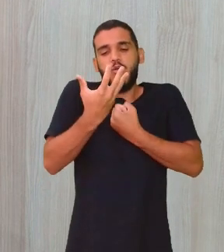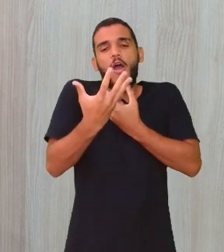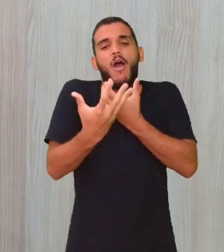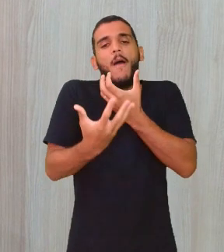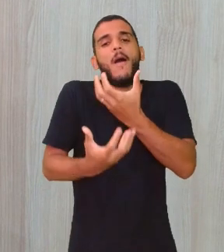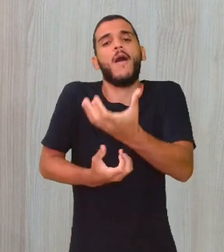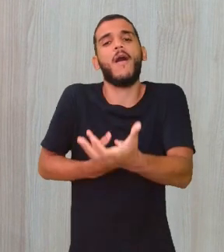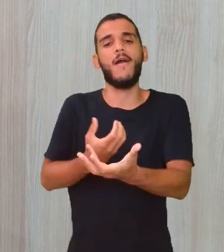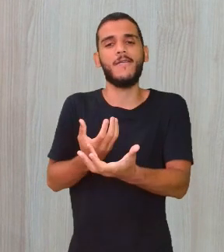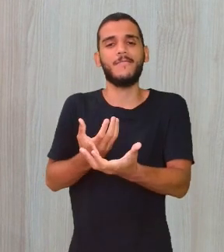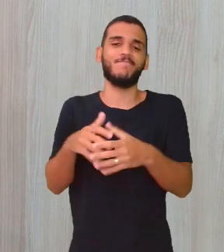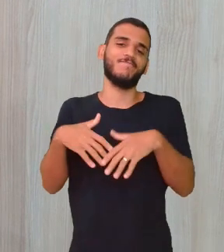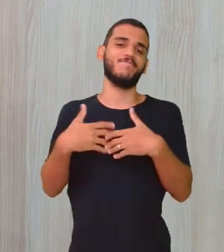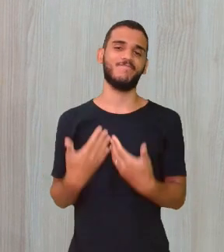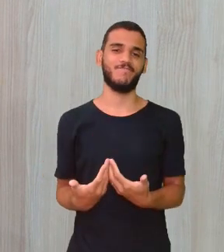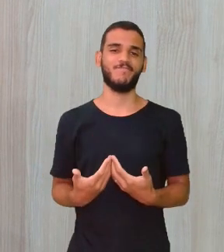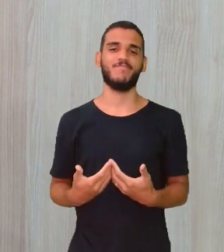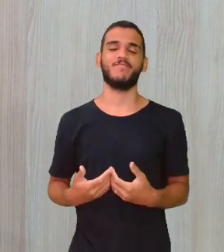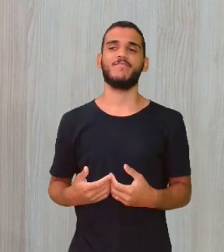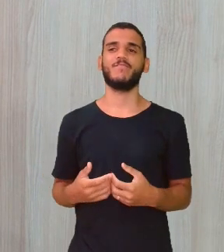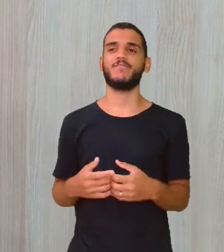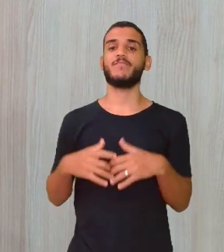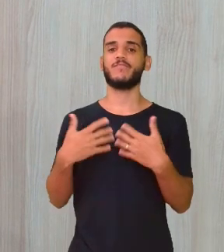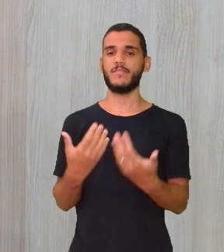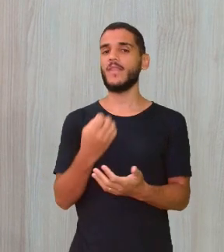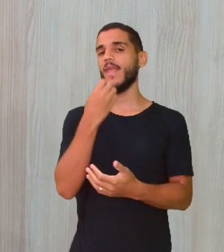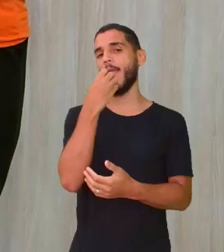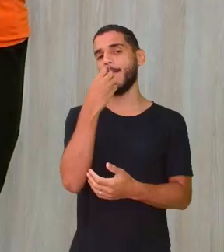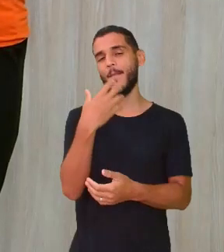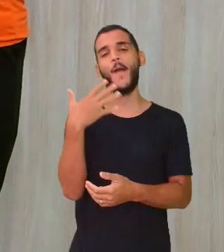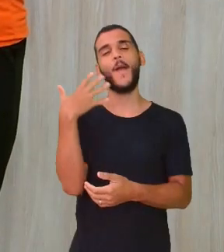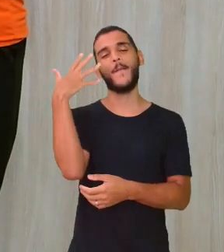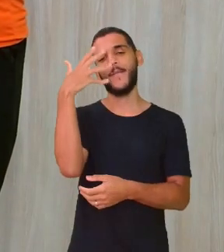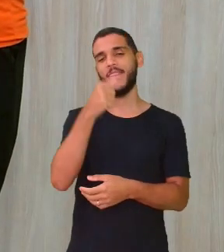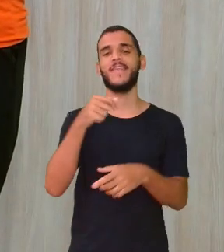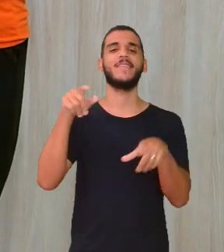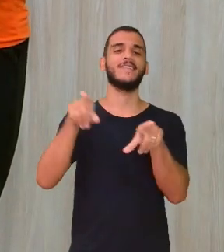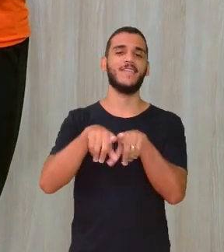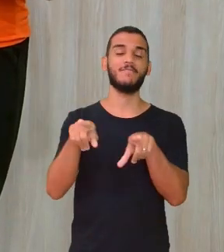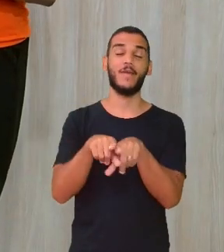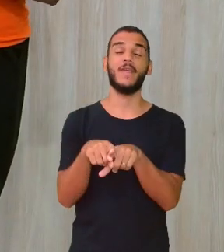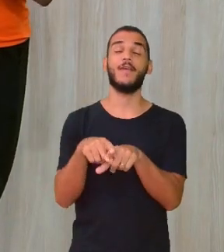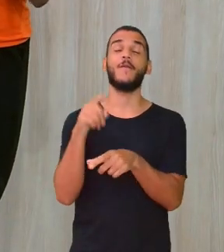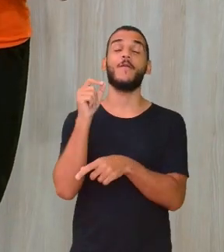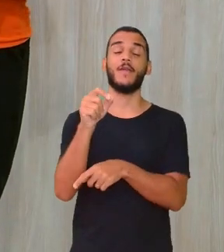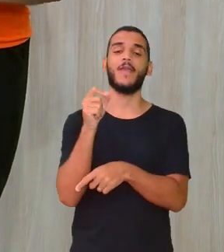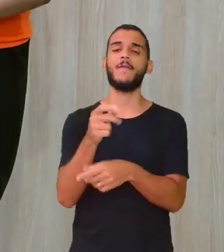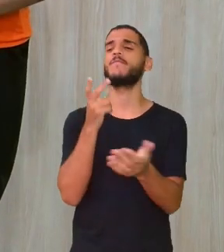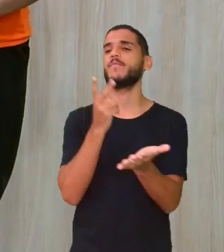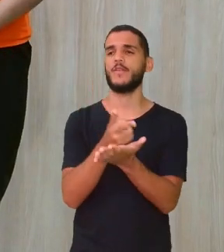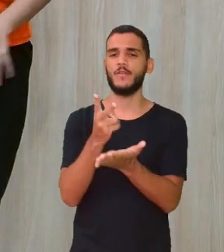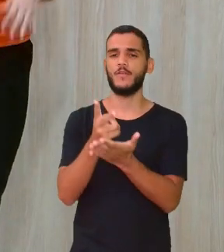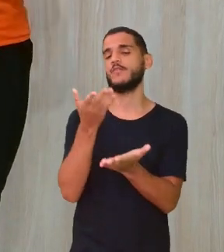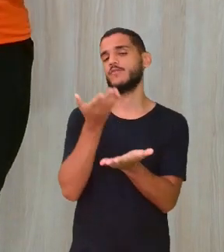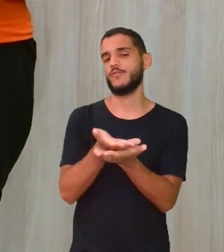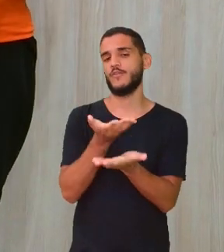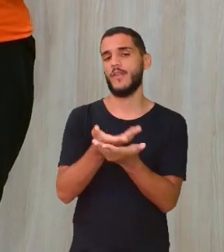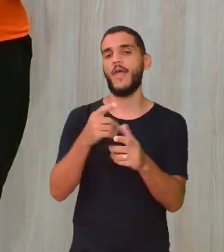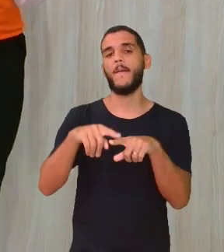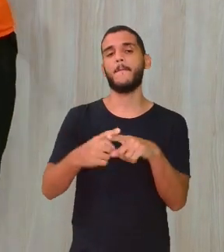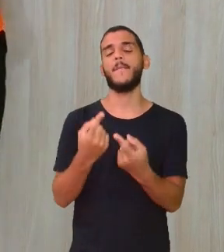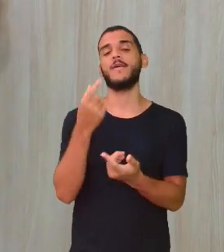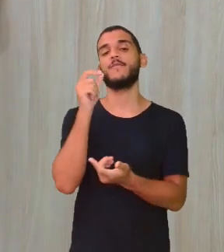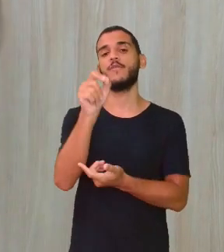vivenciamos. E é muito bonito que ele continua estudando, mas não